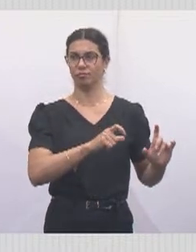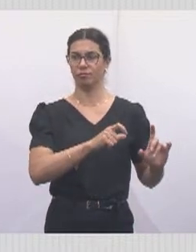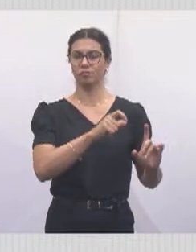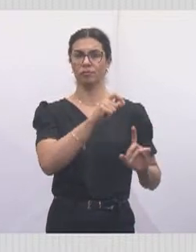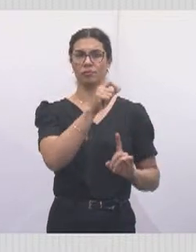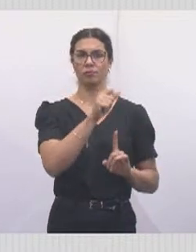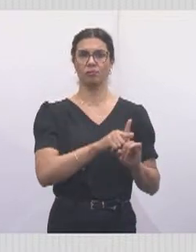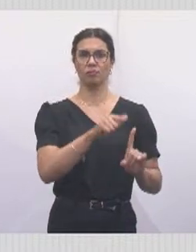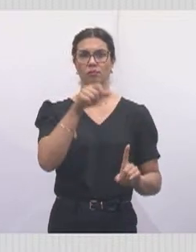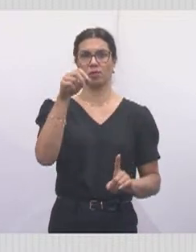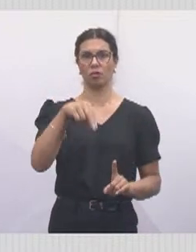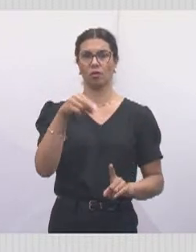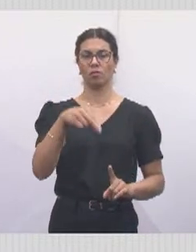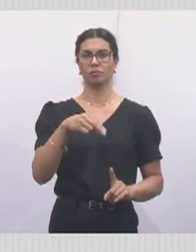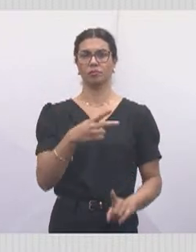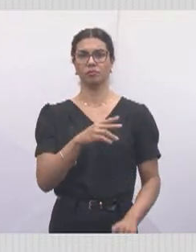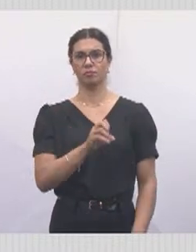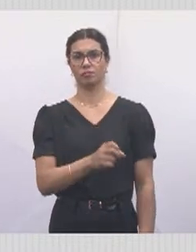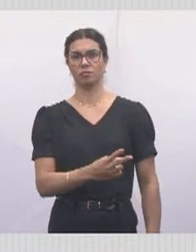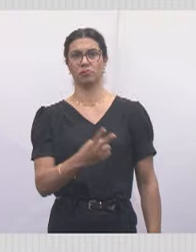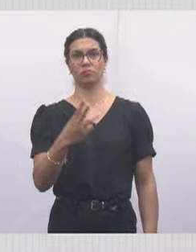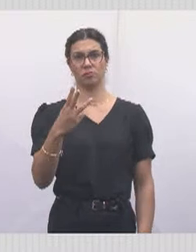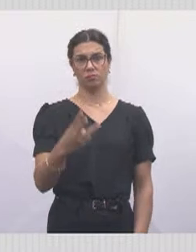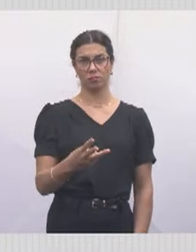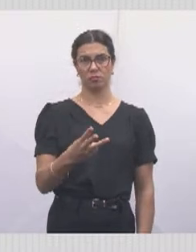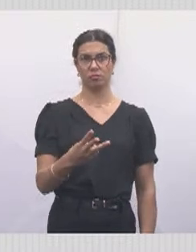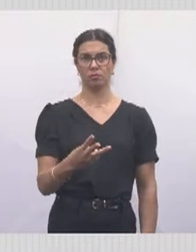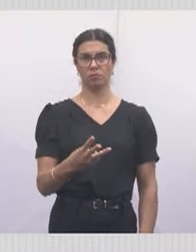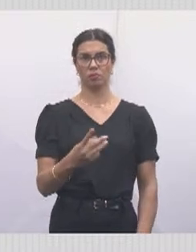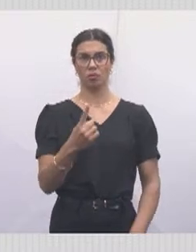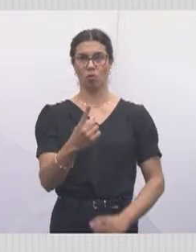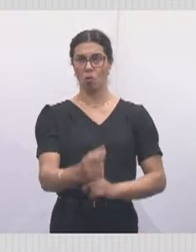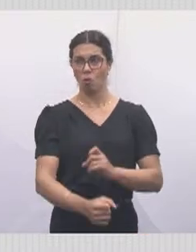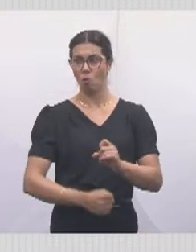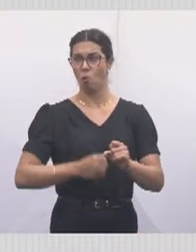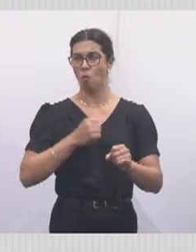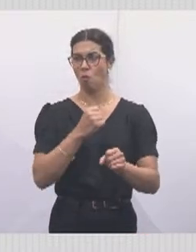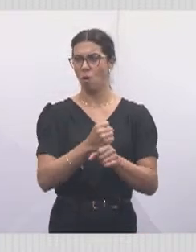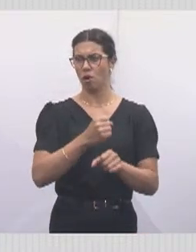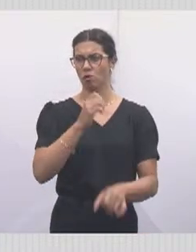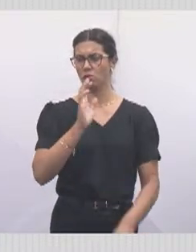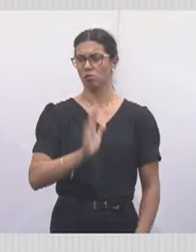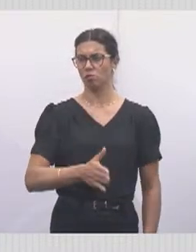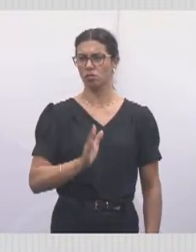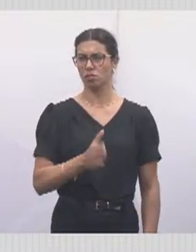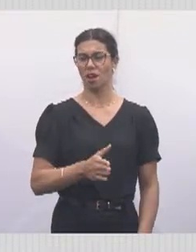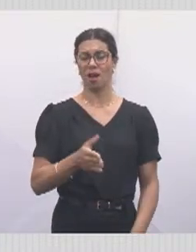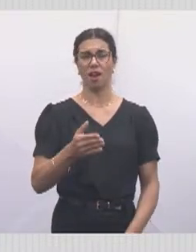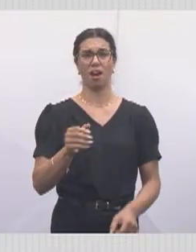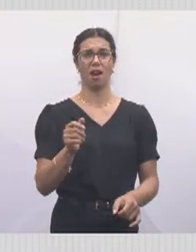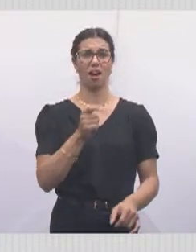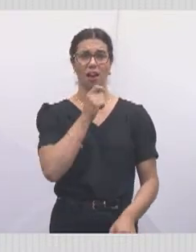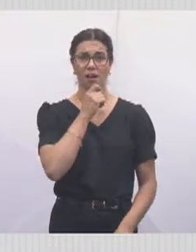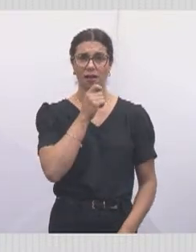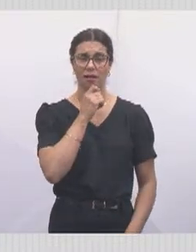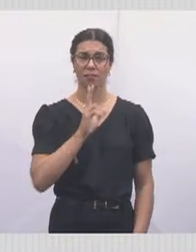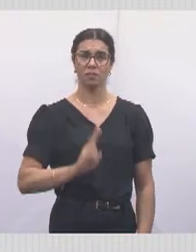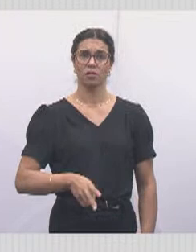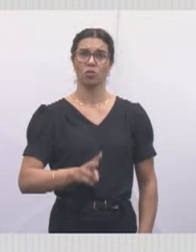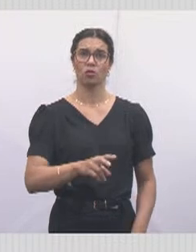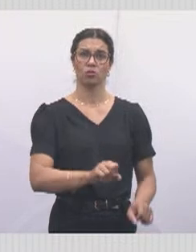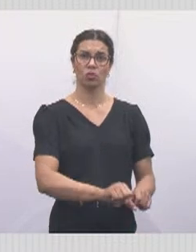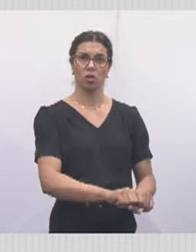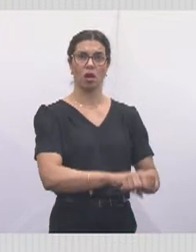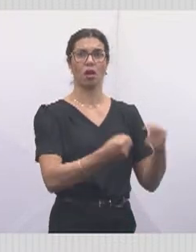2023. Já passou, gente, mais de um ano e ainda se encontra da mesma forma, na mesma